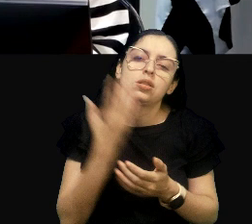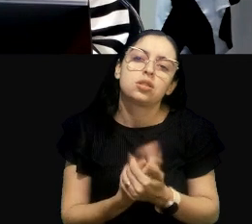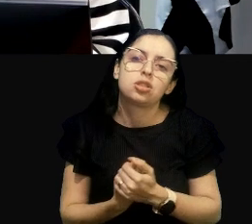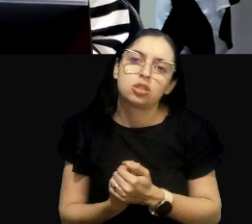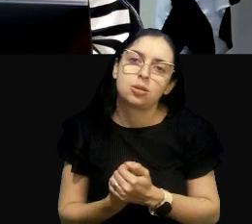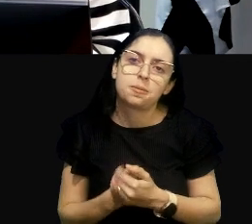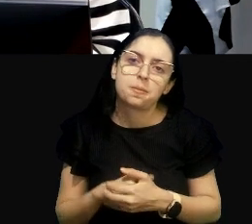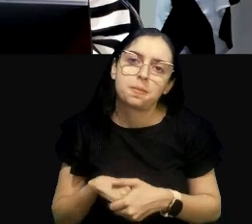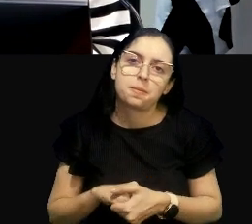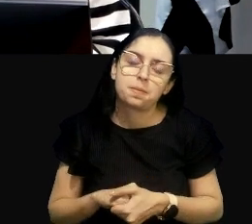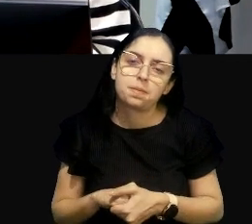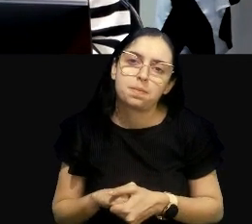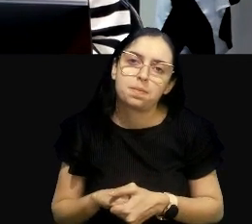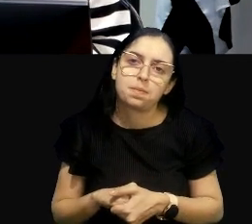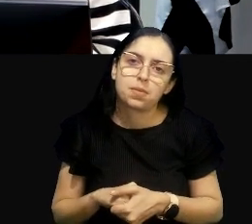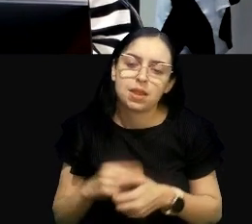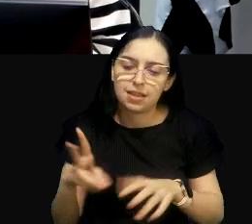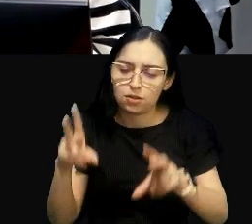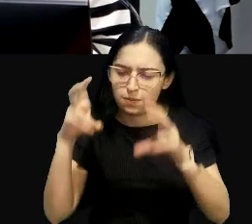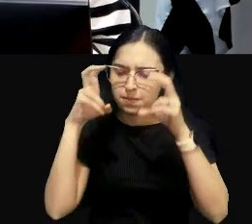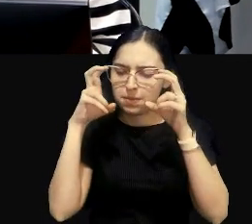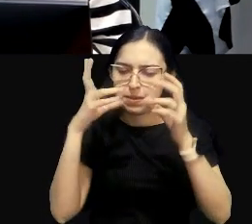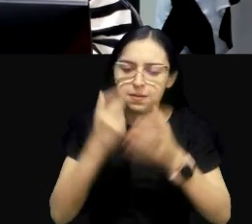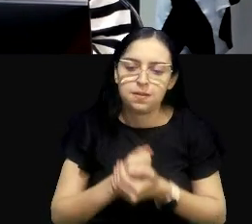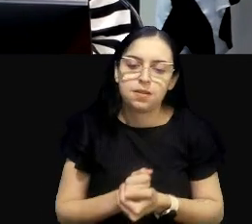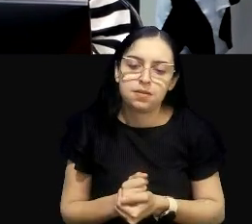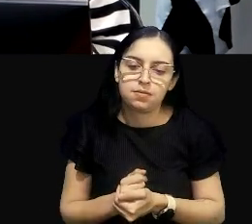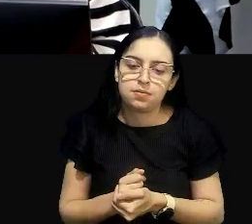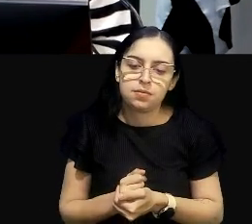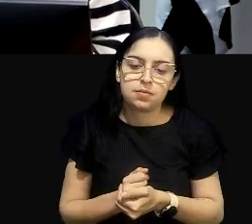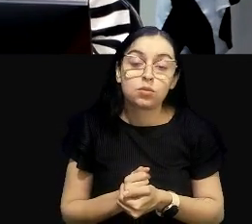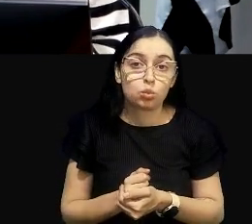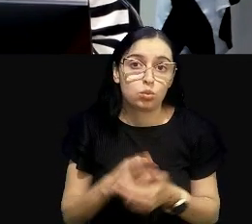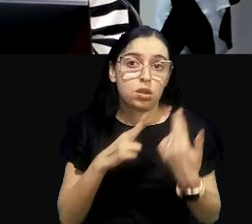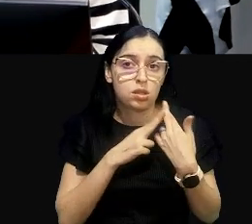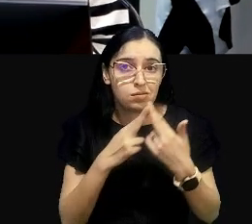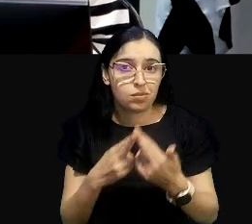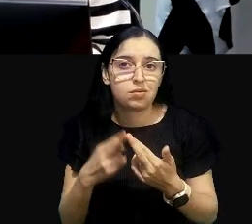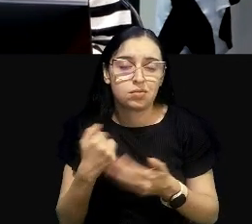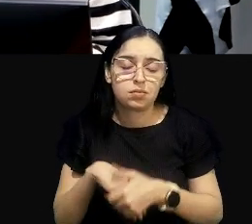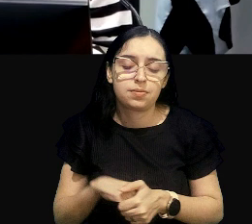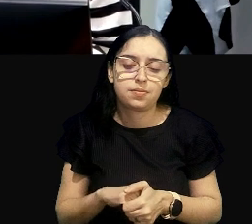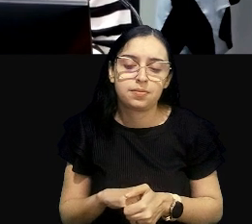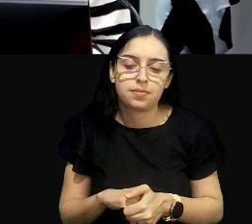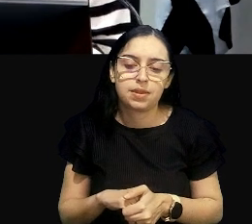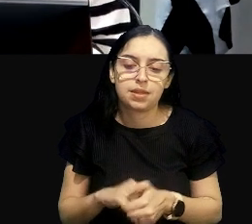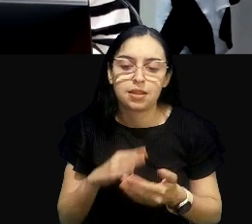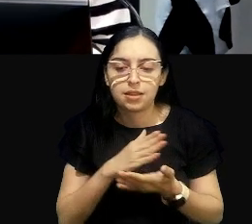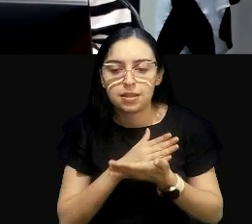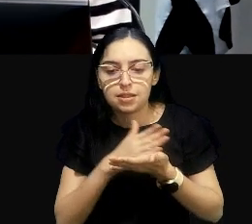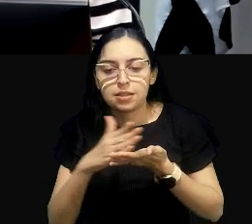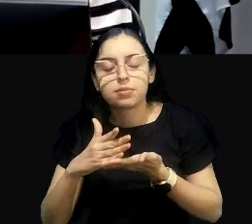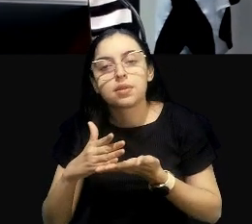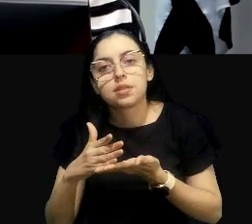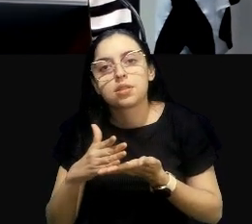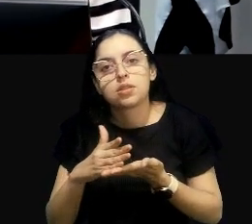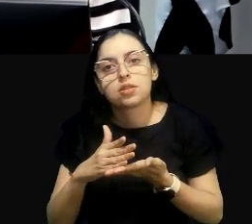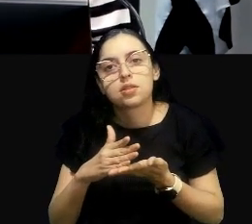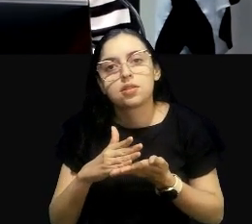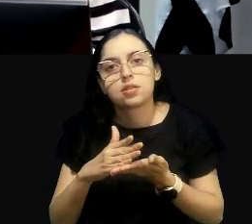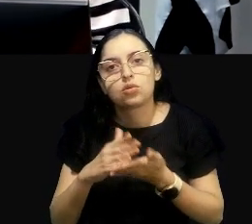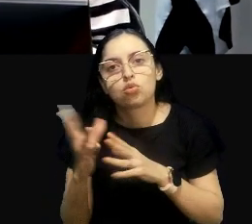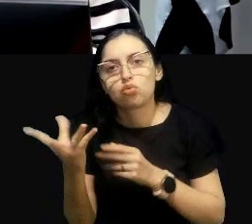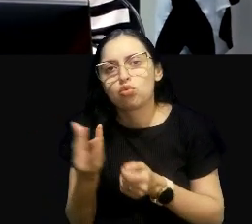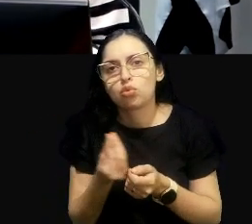observada e levada em consideração. Aí, a partir disso, né? Com